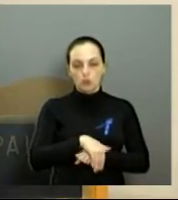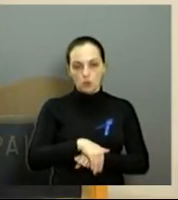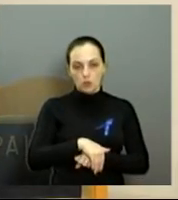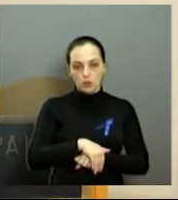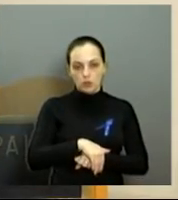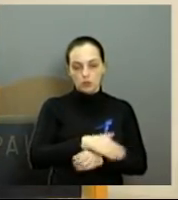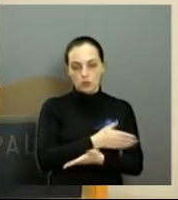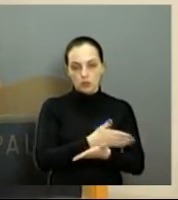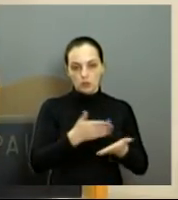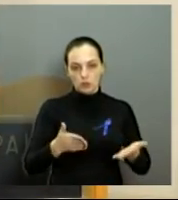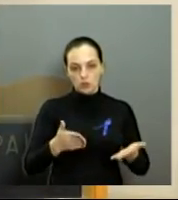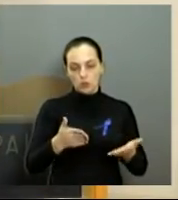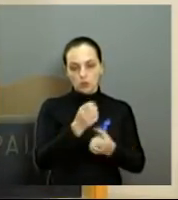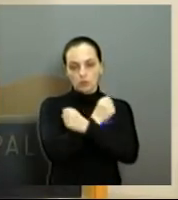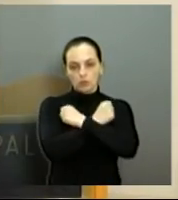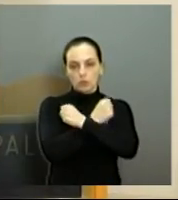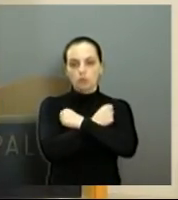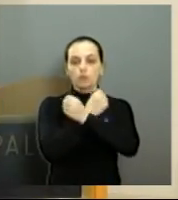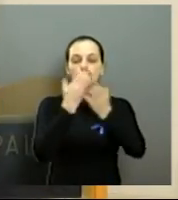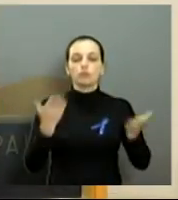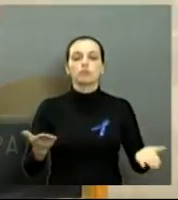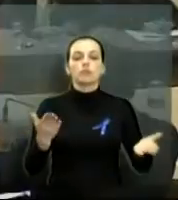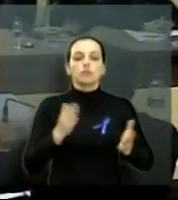a todos e um forte abraço.